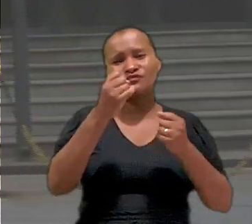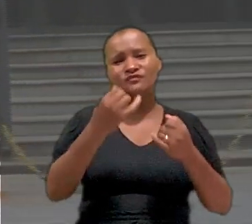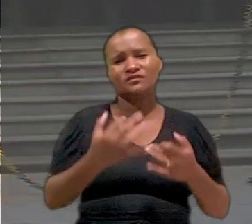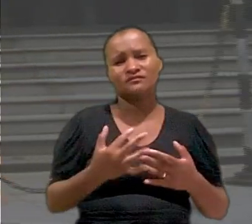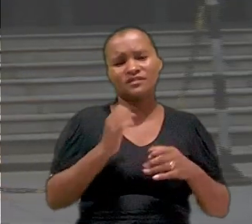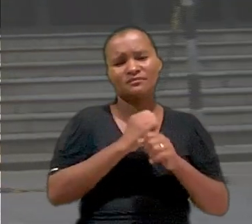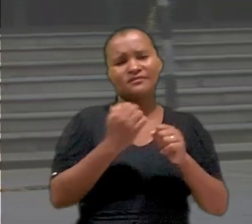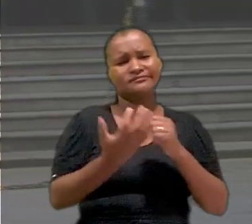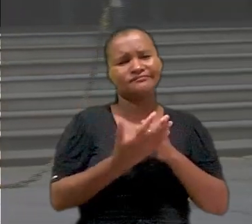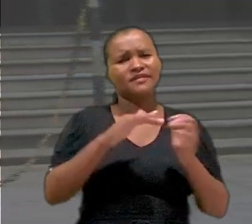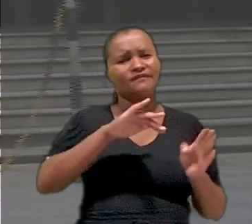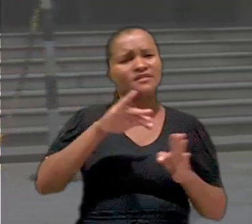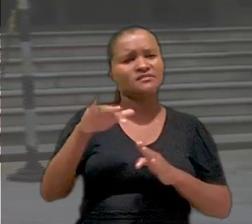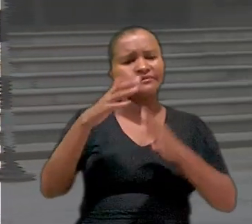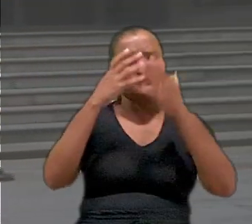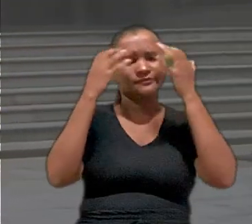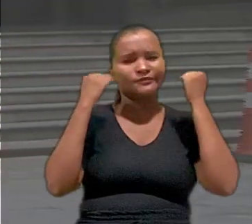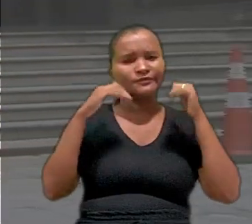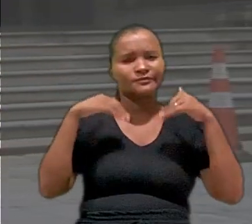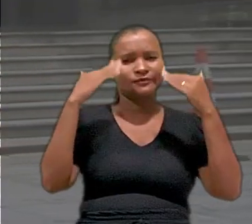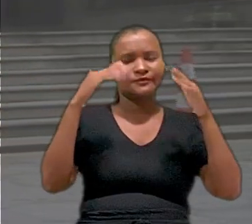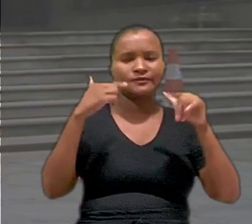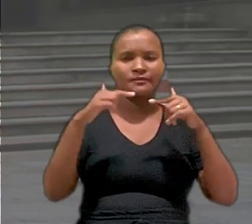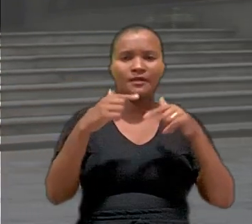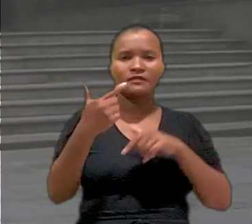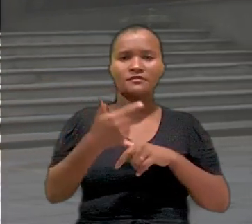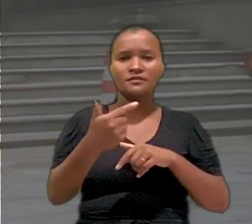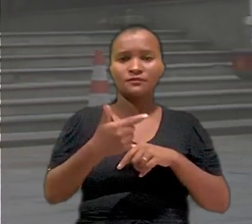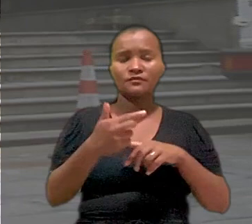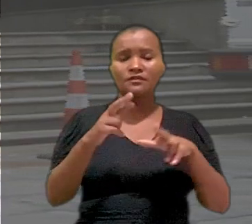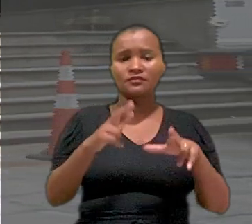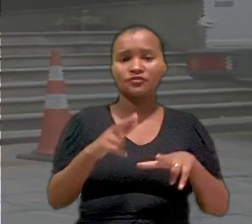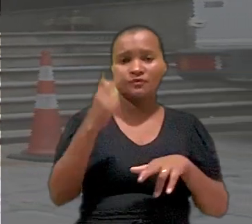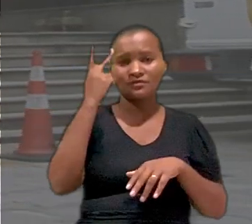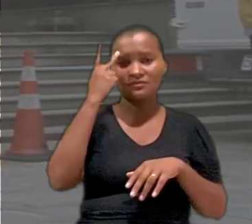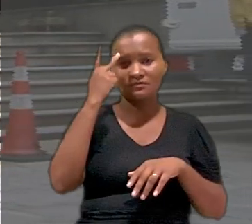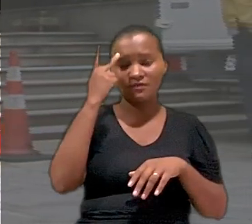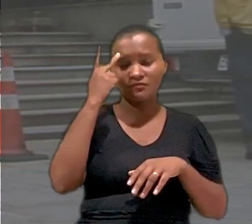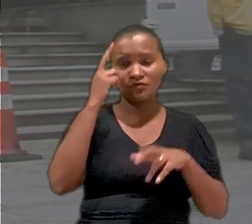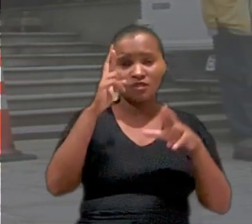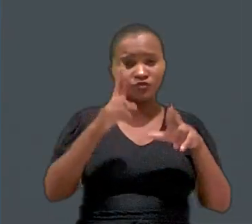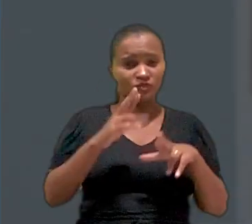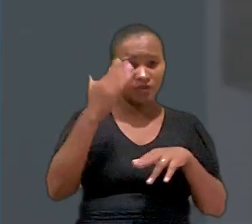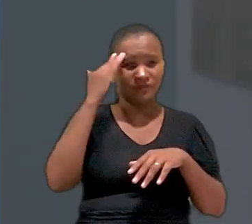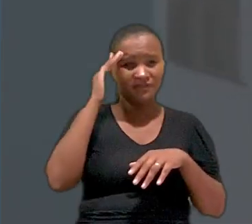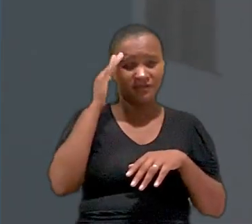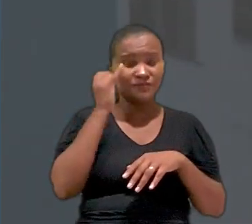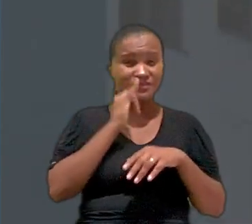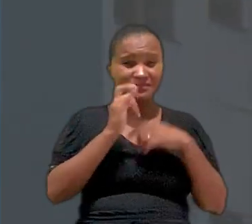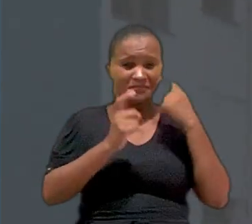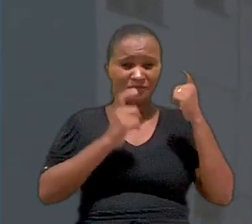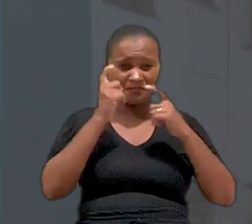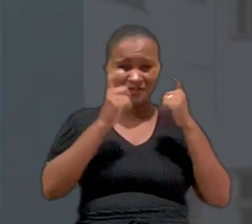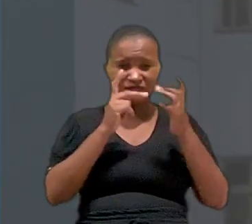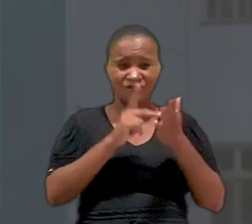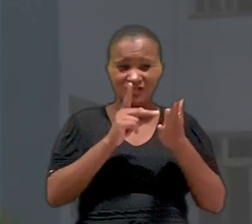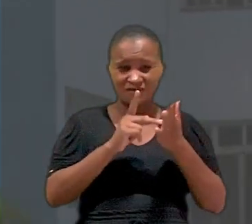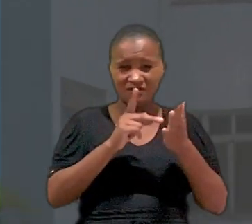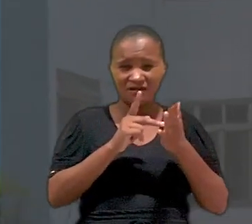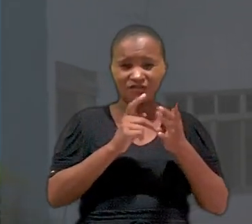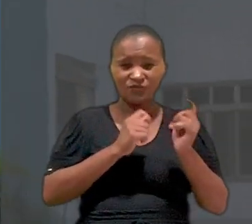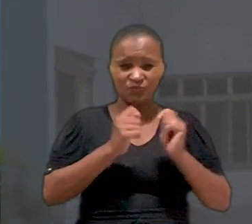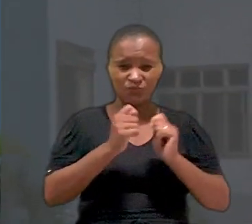justificativa da pandemia foi afastada pelo Tribunal Regional do Trabalho da 2ª Região, em São Paulo. O regional entendeu que, se a